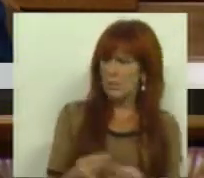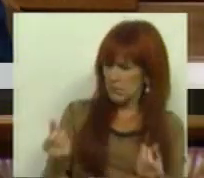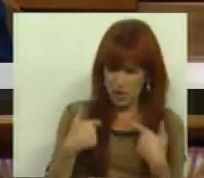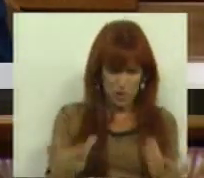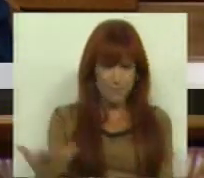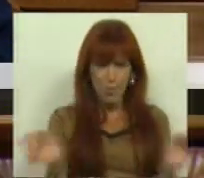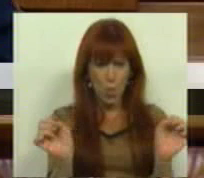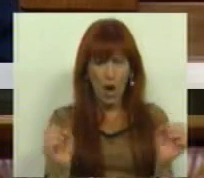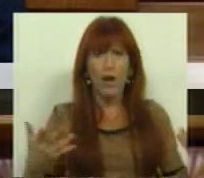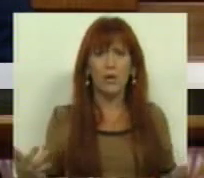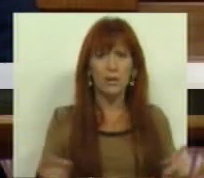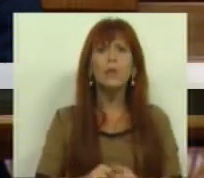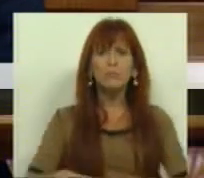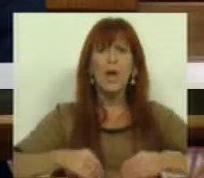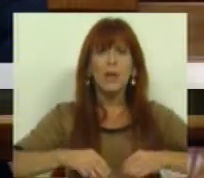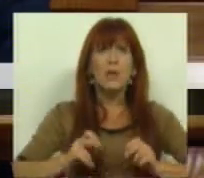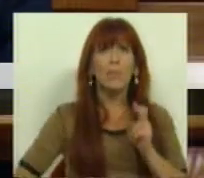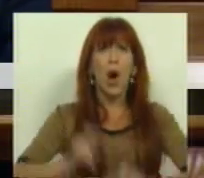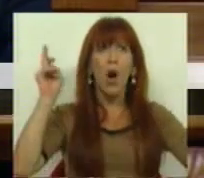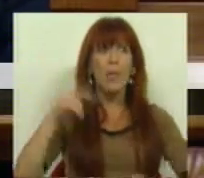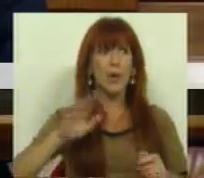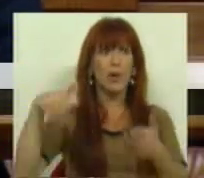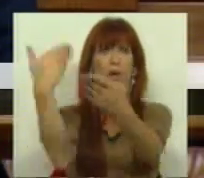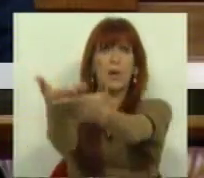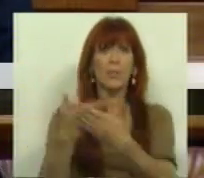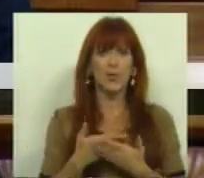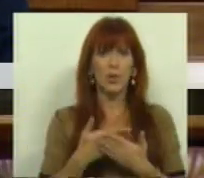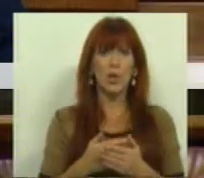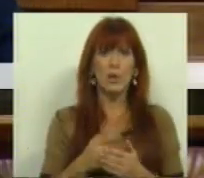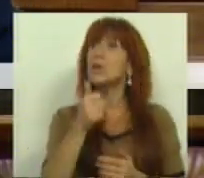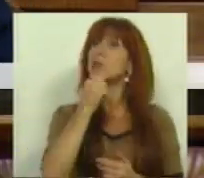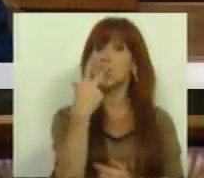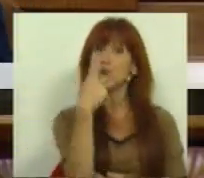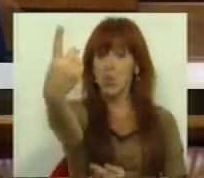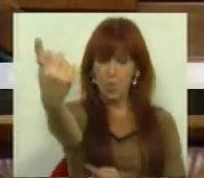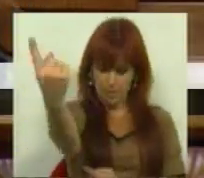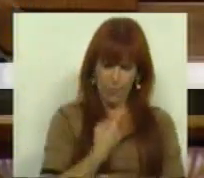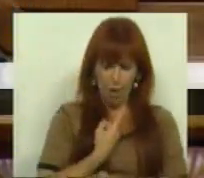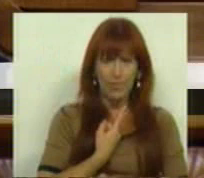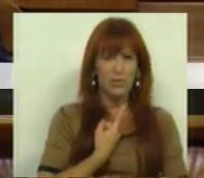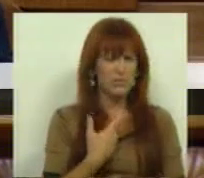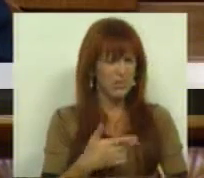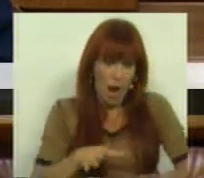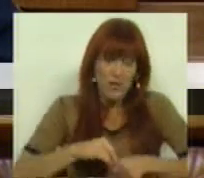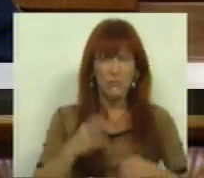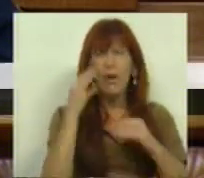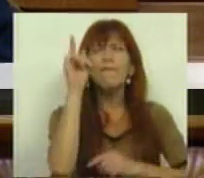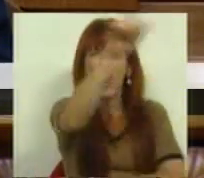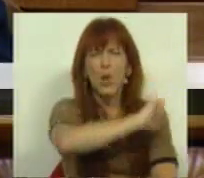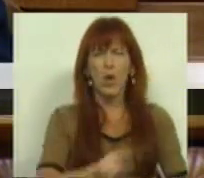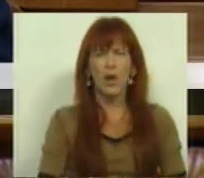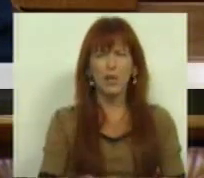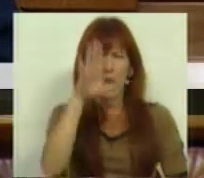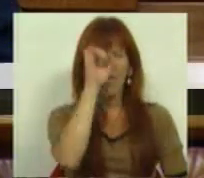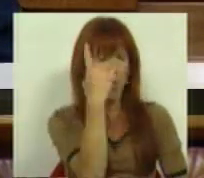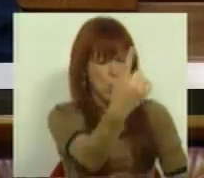necessários, já aceitaram o aumento proposto unilateralmente pelos senhorios. Vergonha para